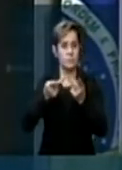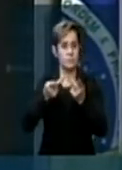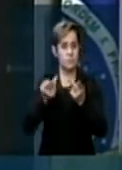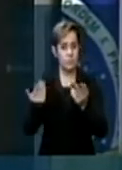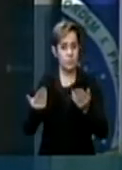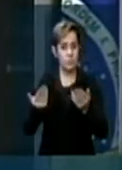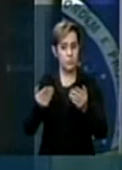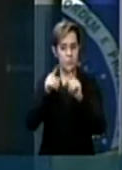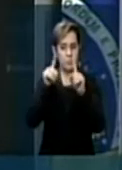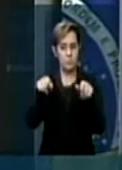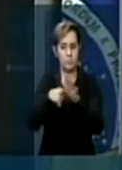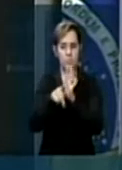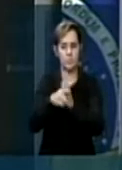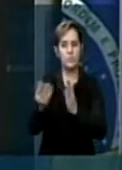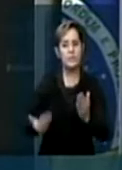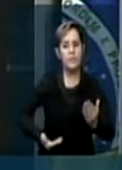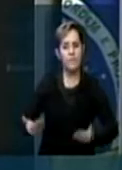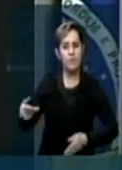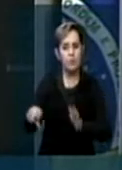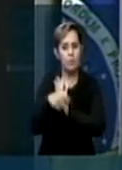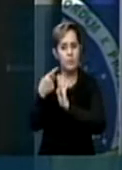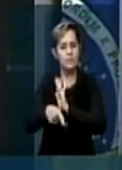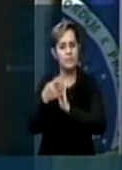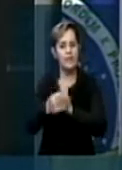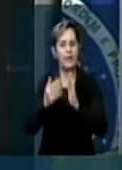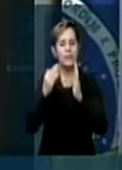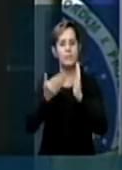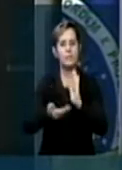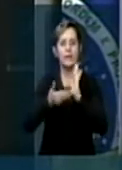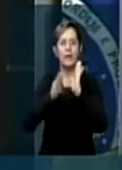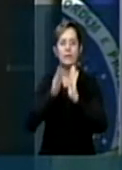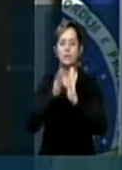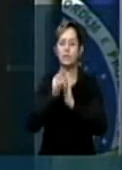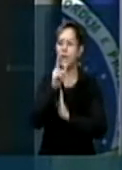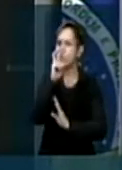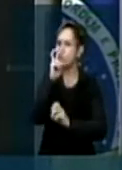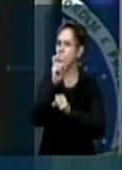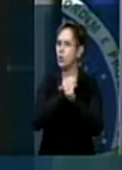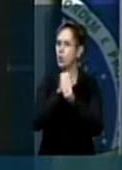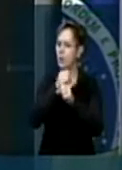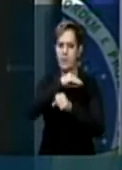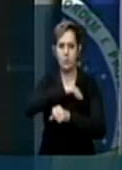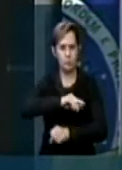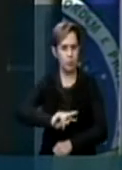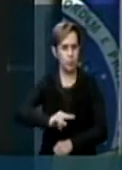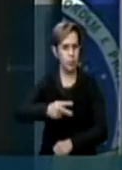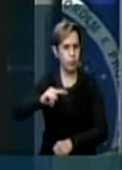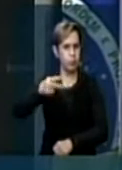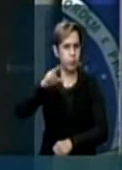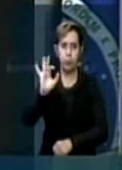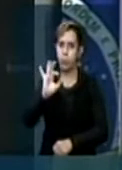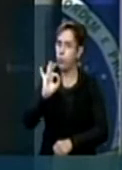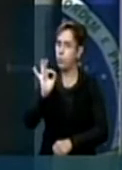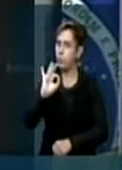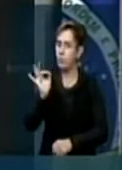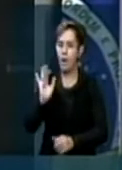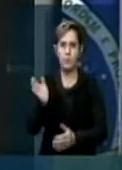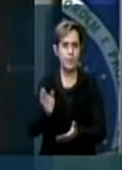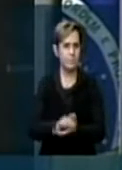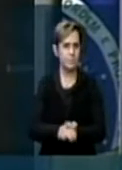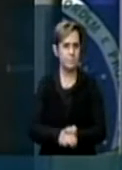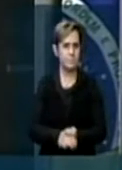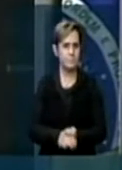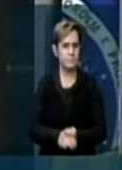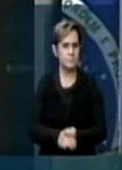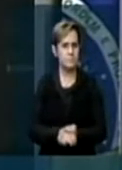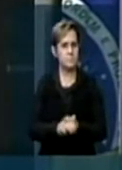dessa casa. Há cinco anos se passaram e os nossos funcionários não recebem o devido aumento.